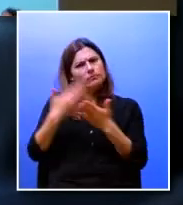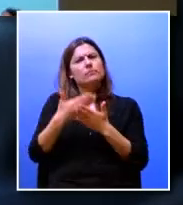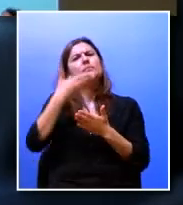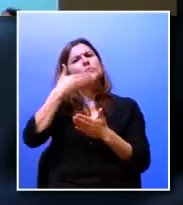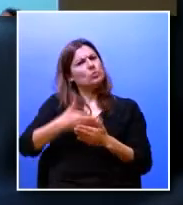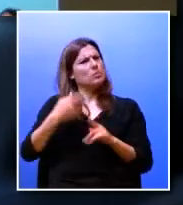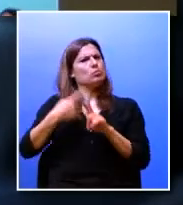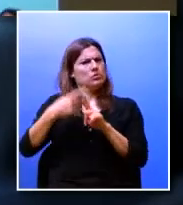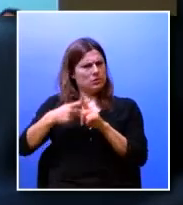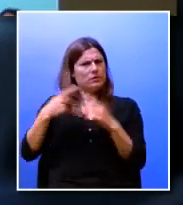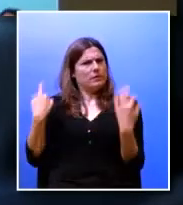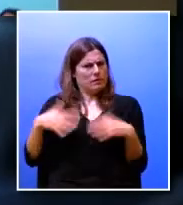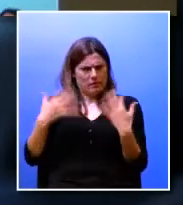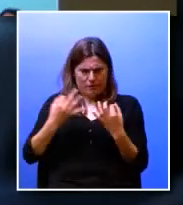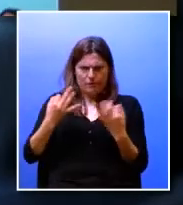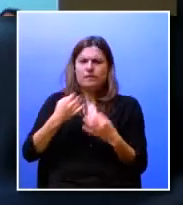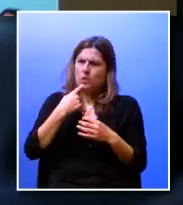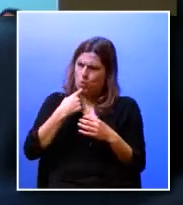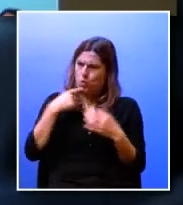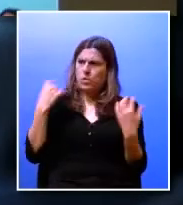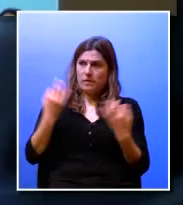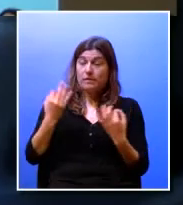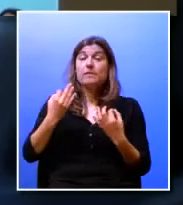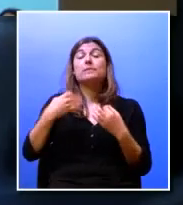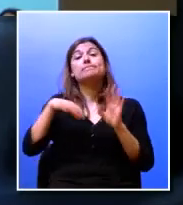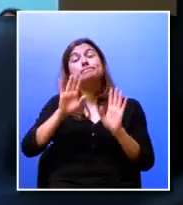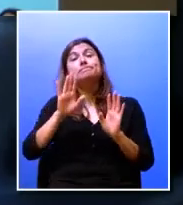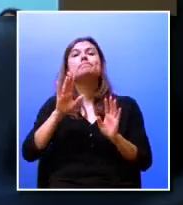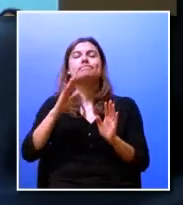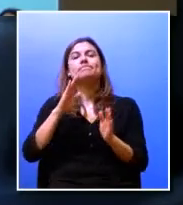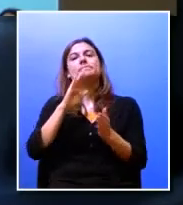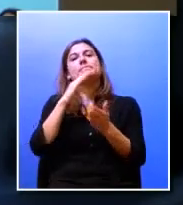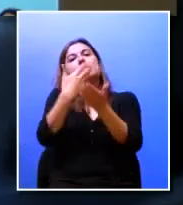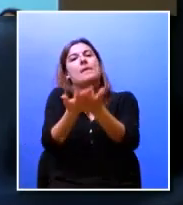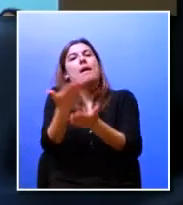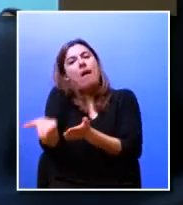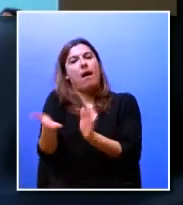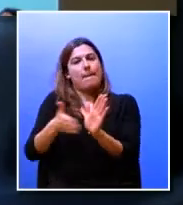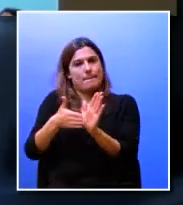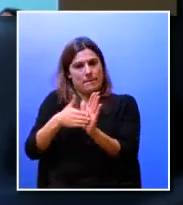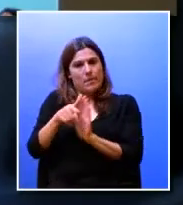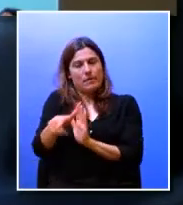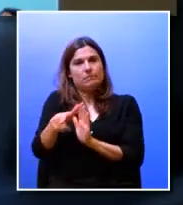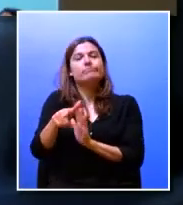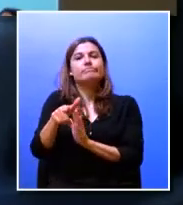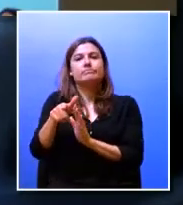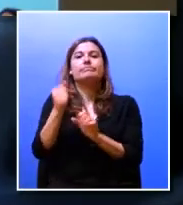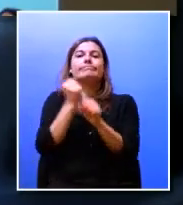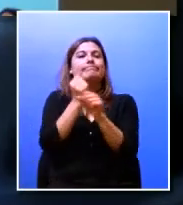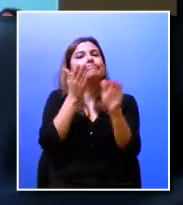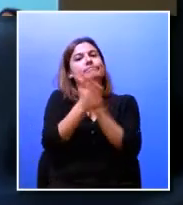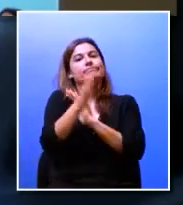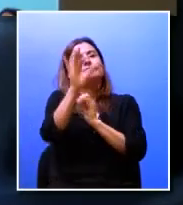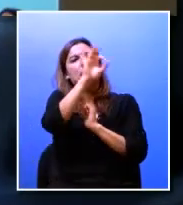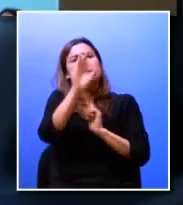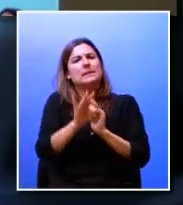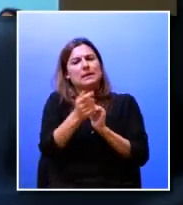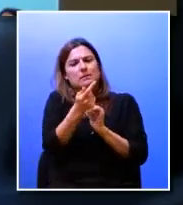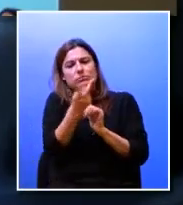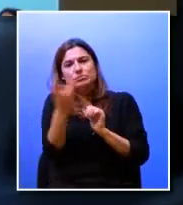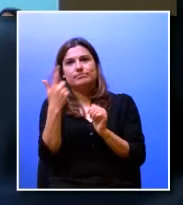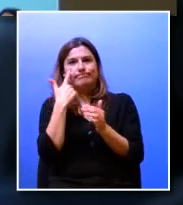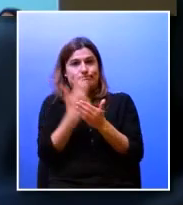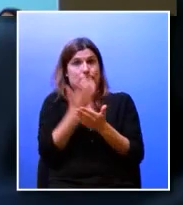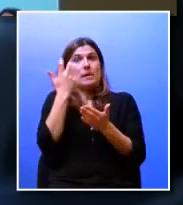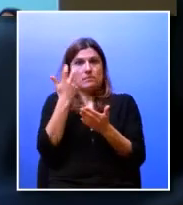positiva que de facto se reflete em termos da empregabilidade do impacto